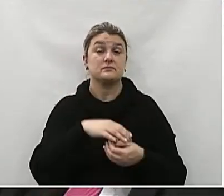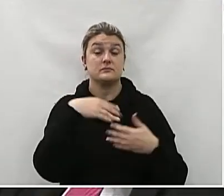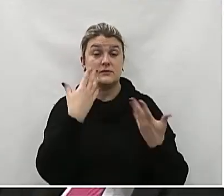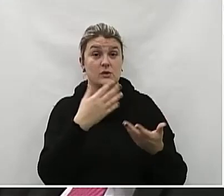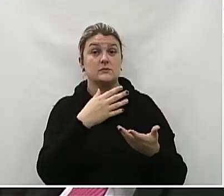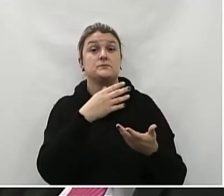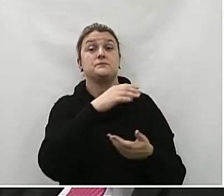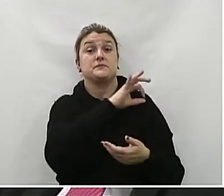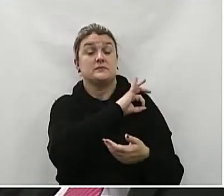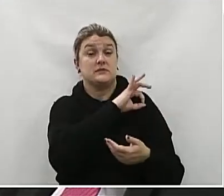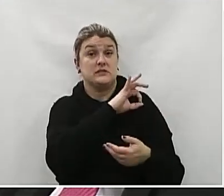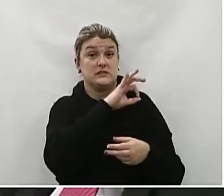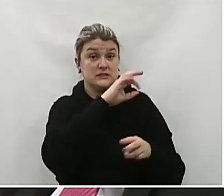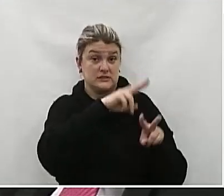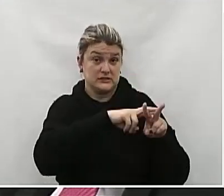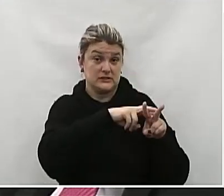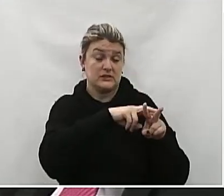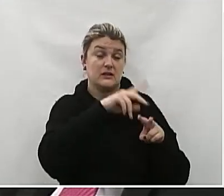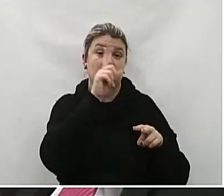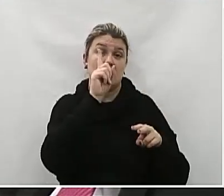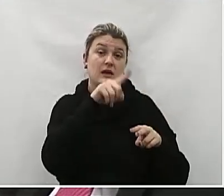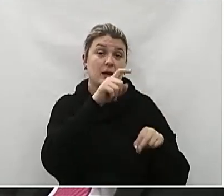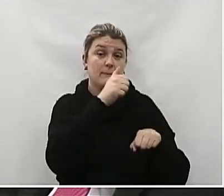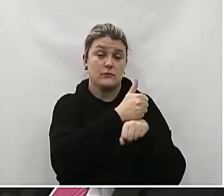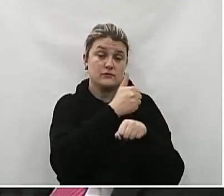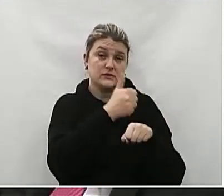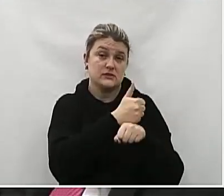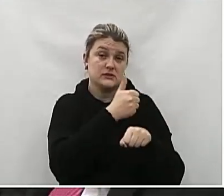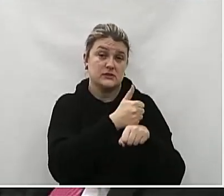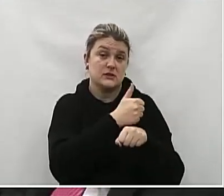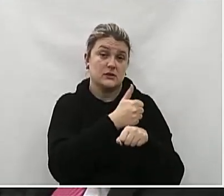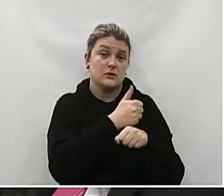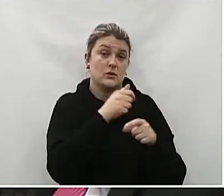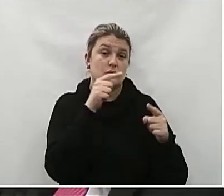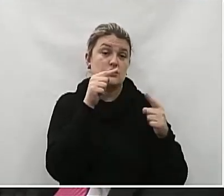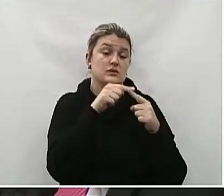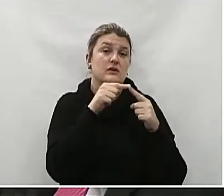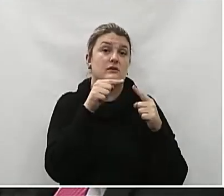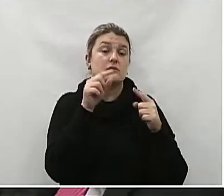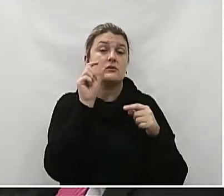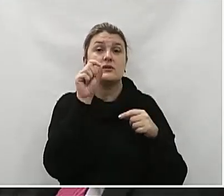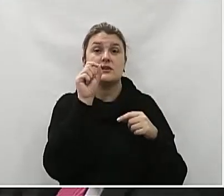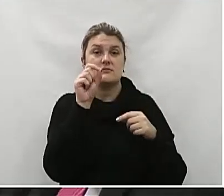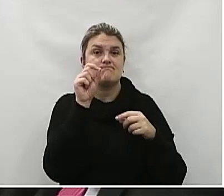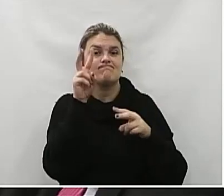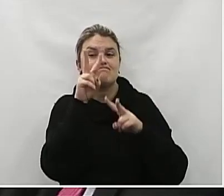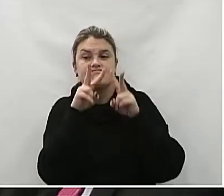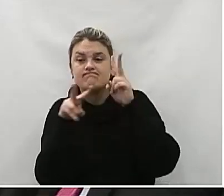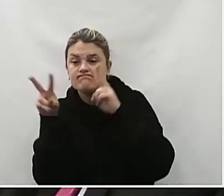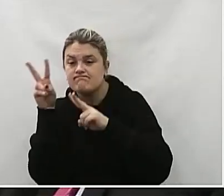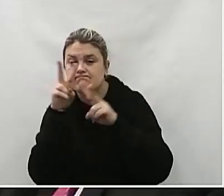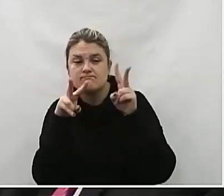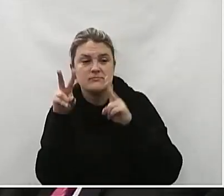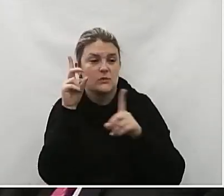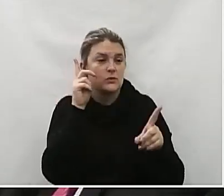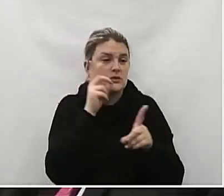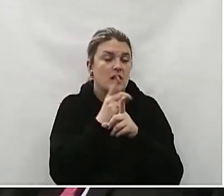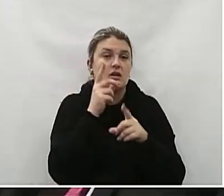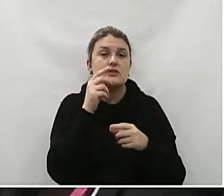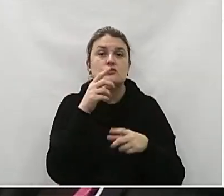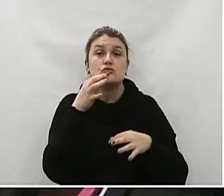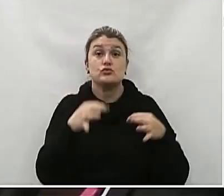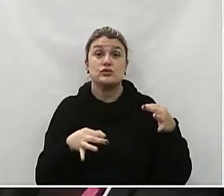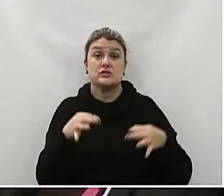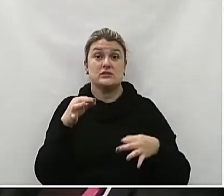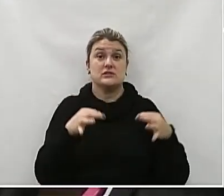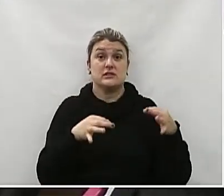profissão Como bem colocado Aqui pelo vereador Que busca Visar E buscar A justiça O